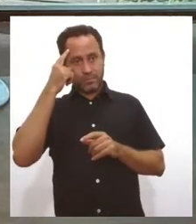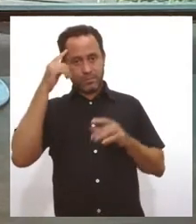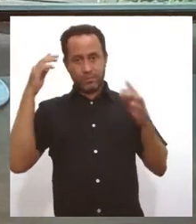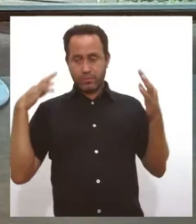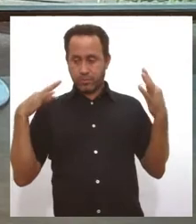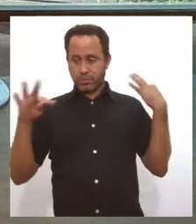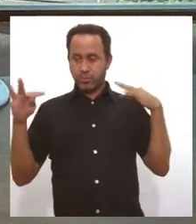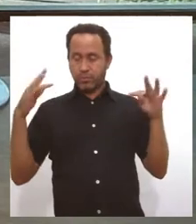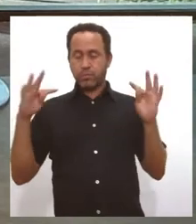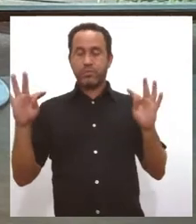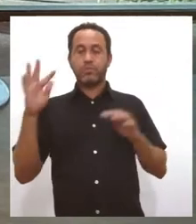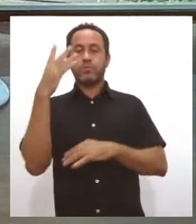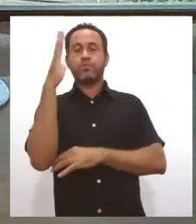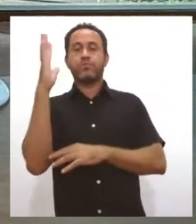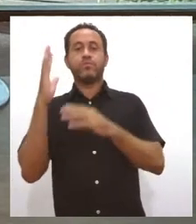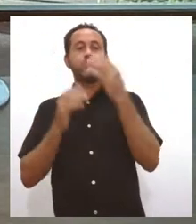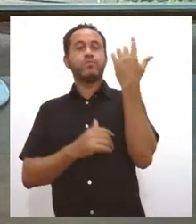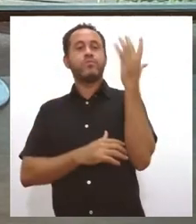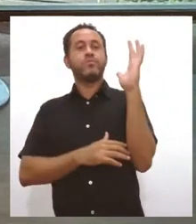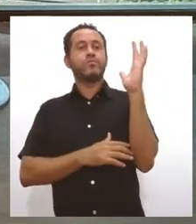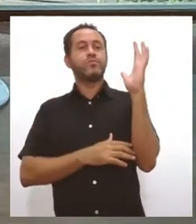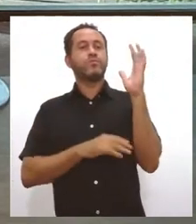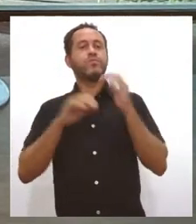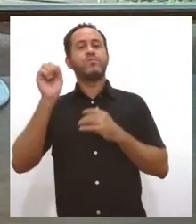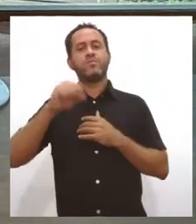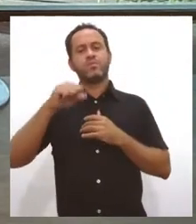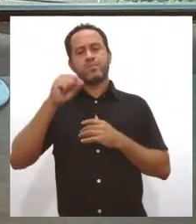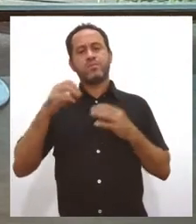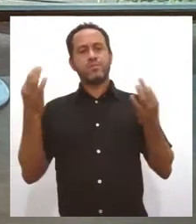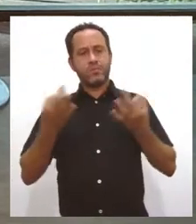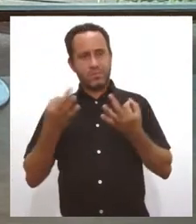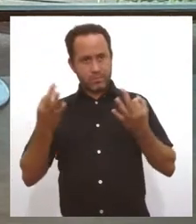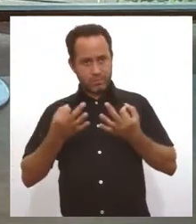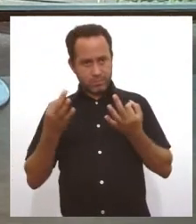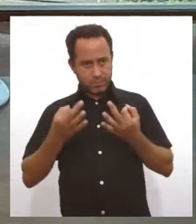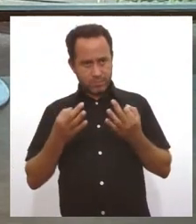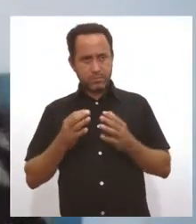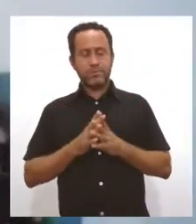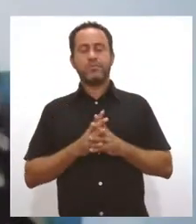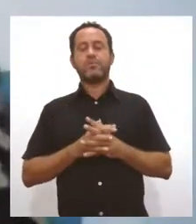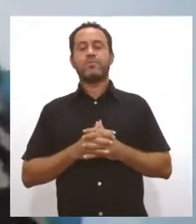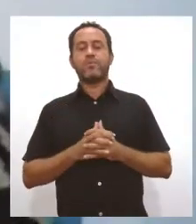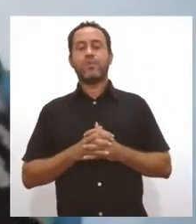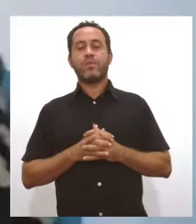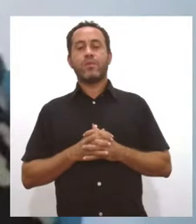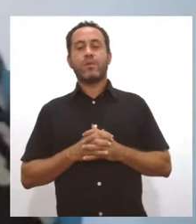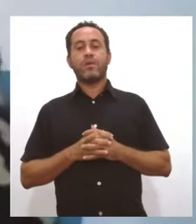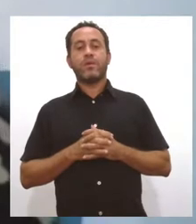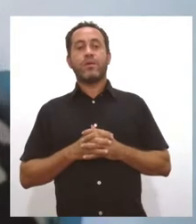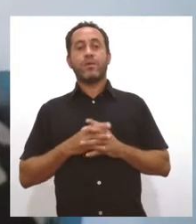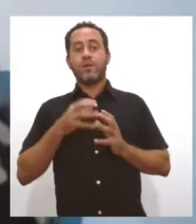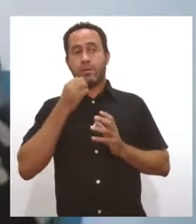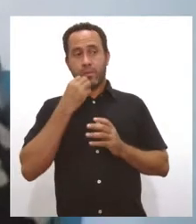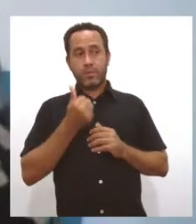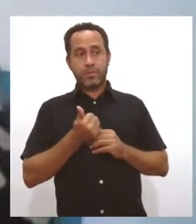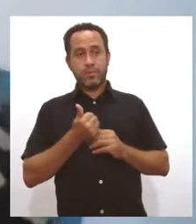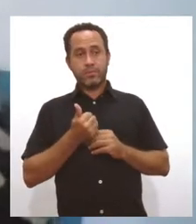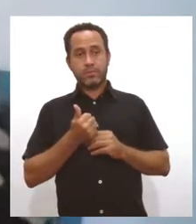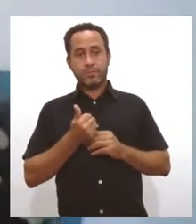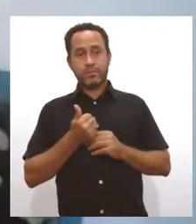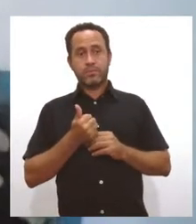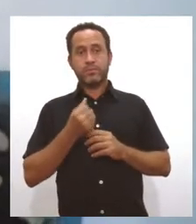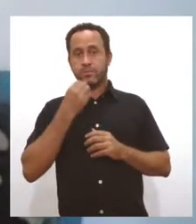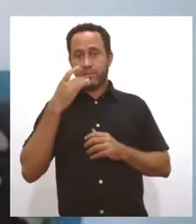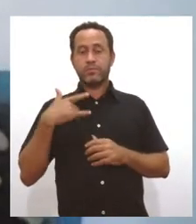ecológico? Sim, perfeitamente. Excelente colocação. É sempre muito salutar